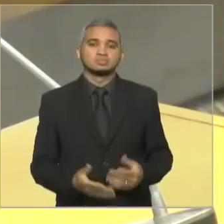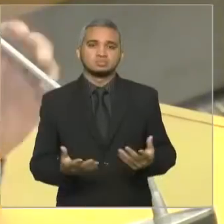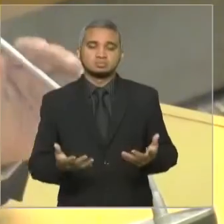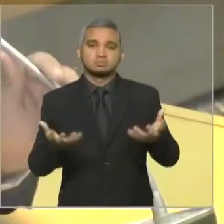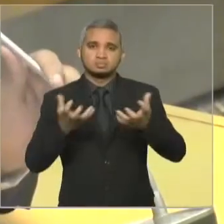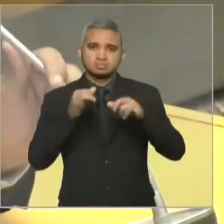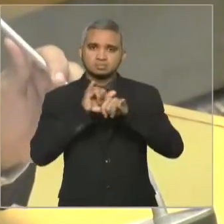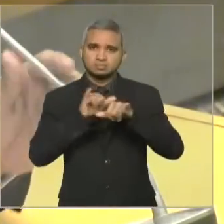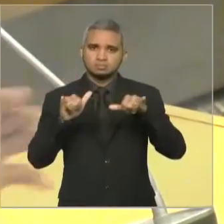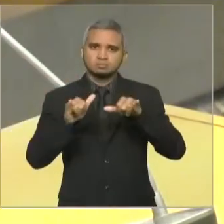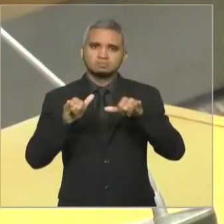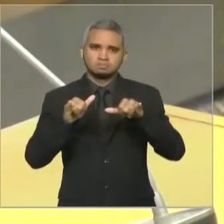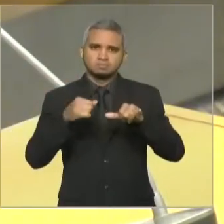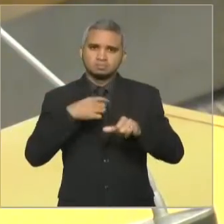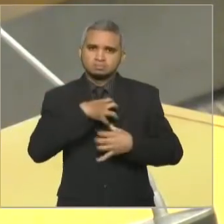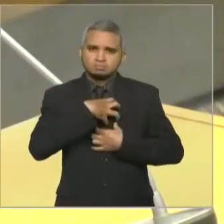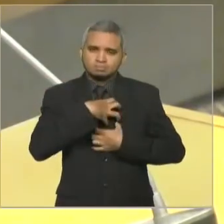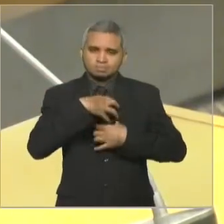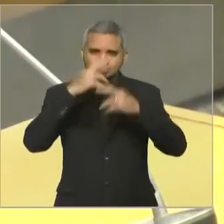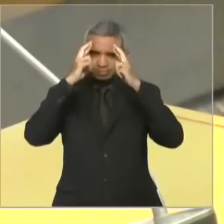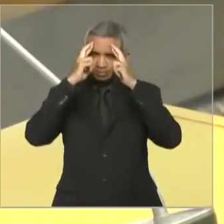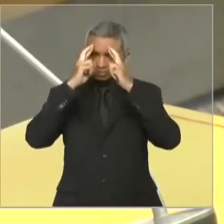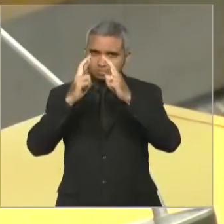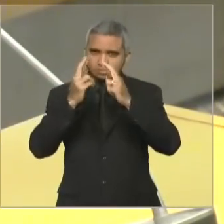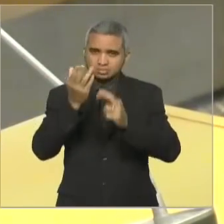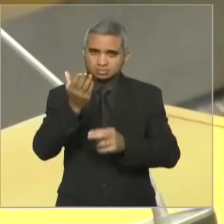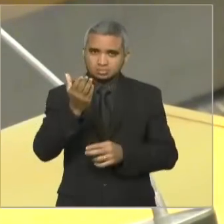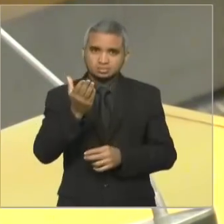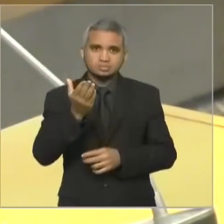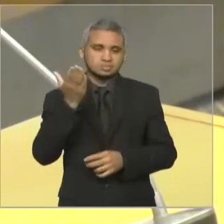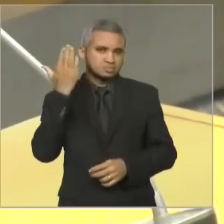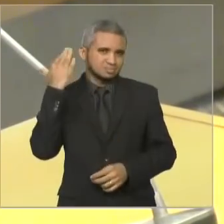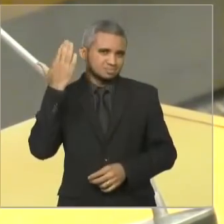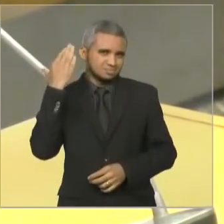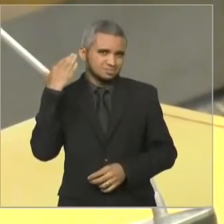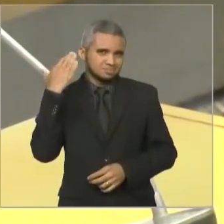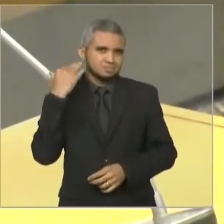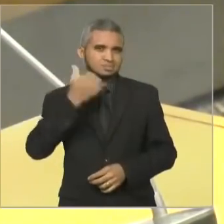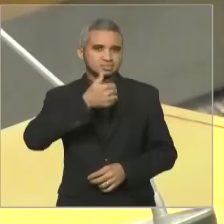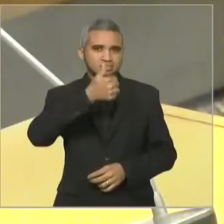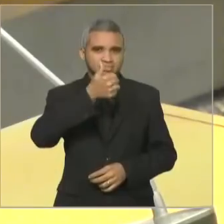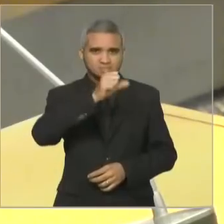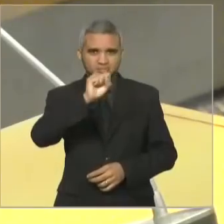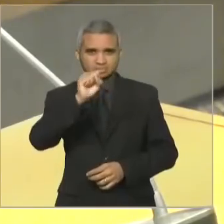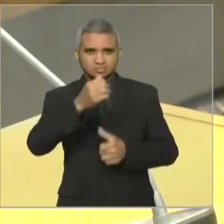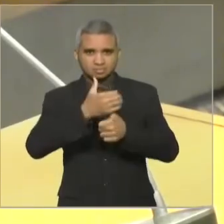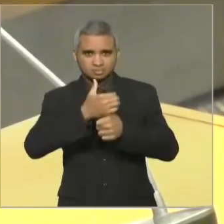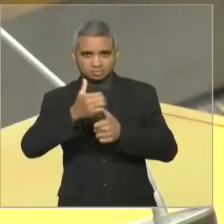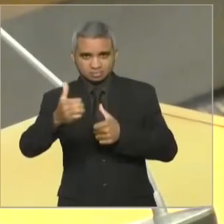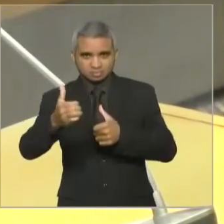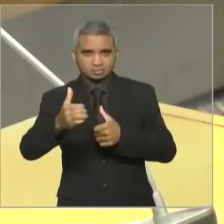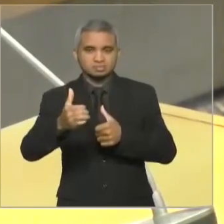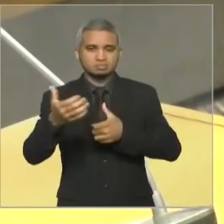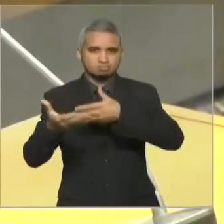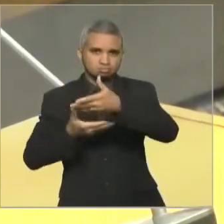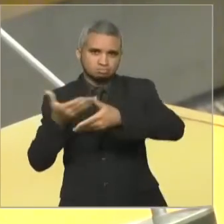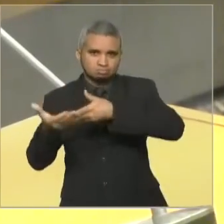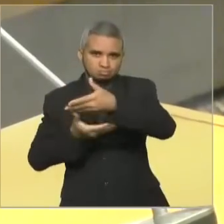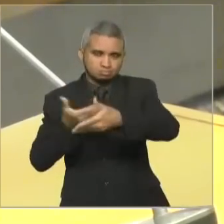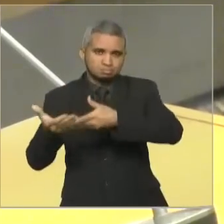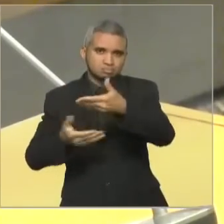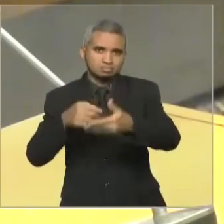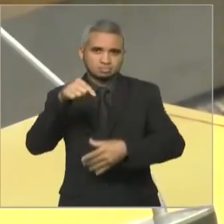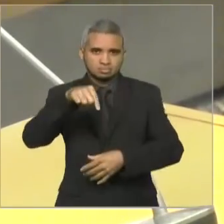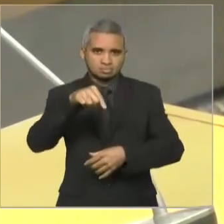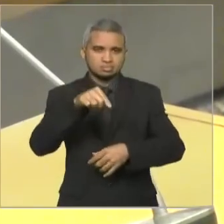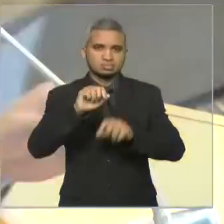Exª e o período de convívio na última legislatura, 18ª legislatura, na Assembleia Legislativa do Estado do Maranhão.